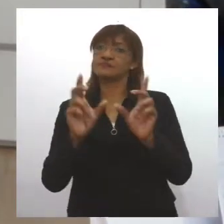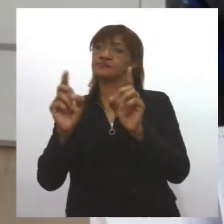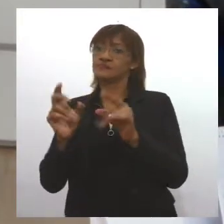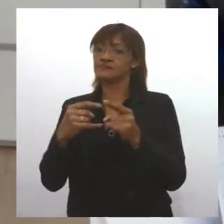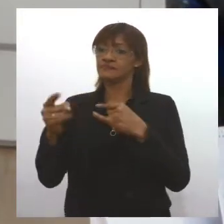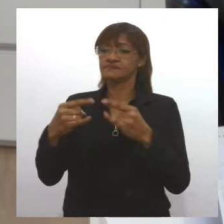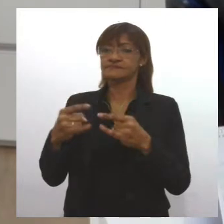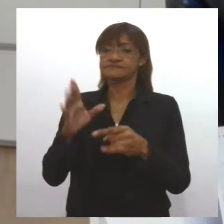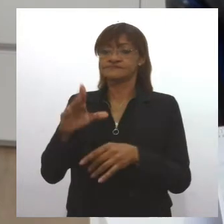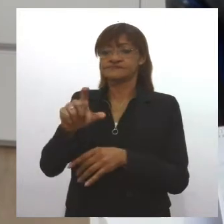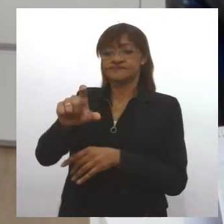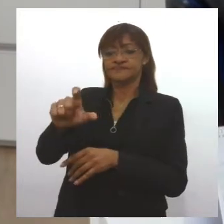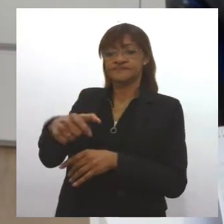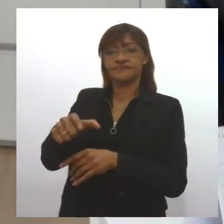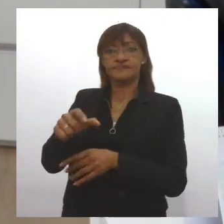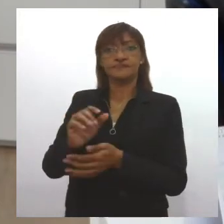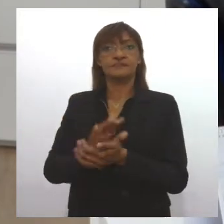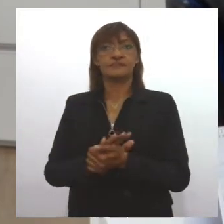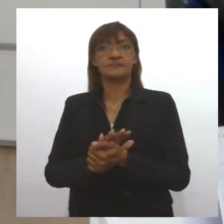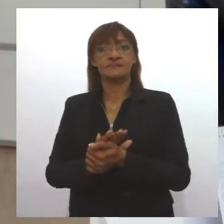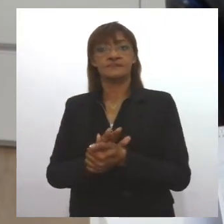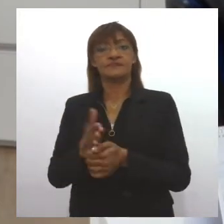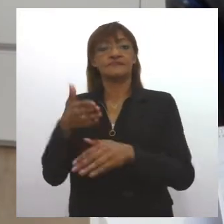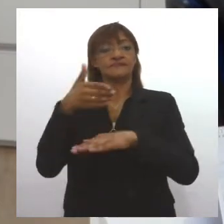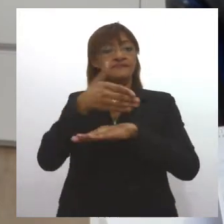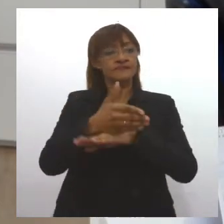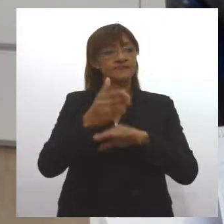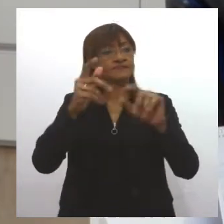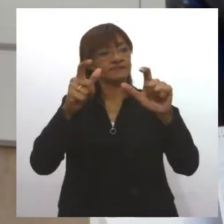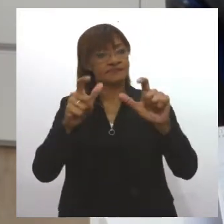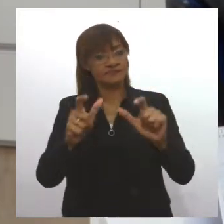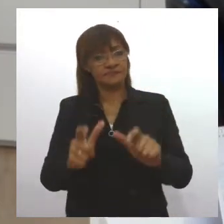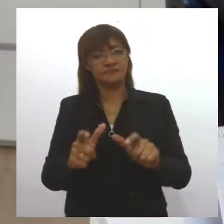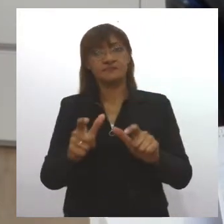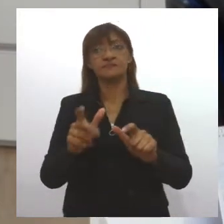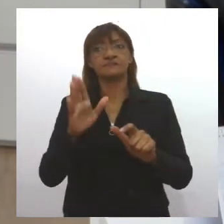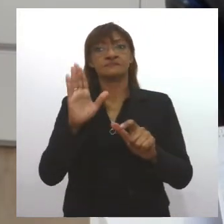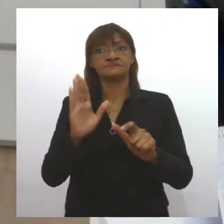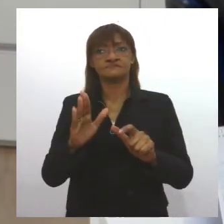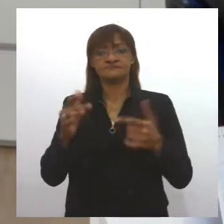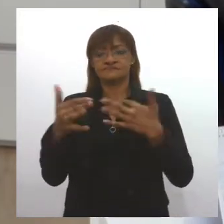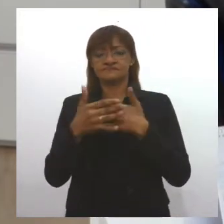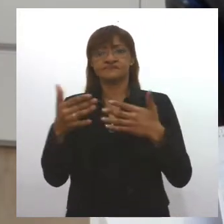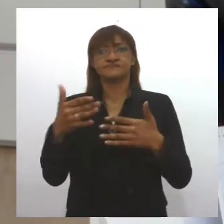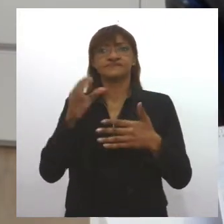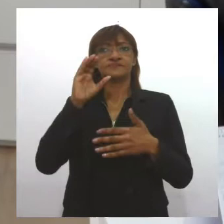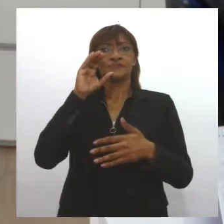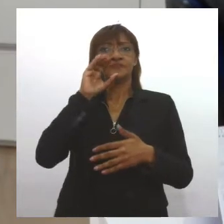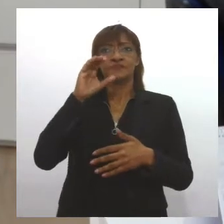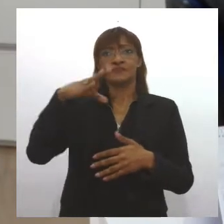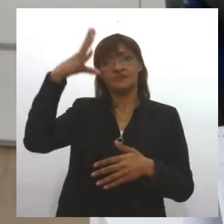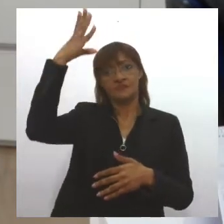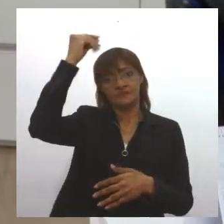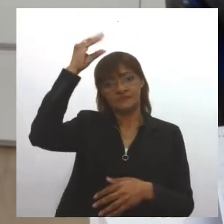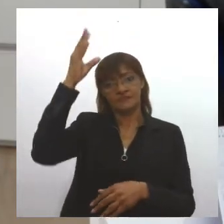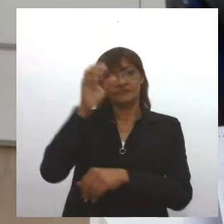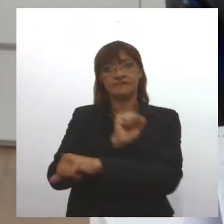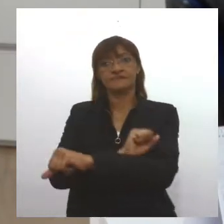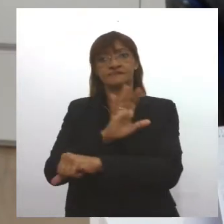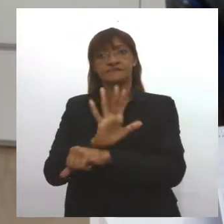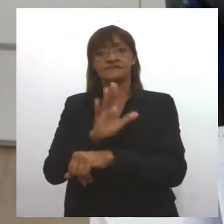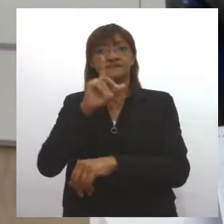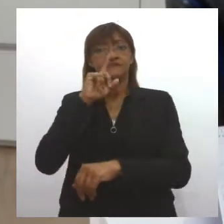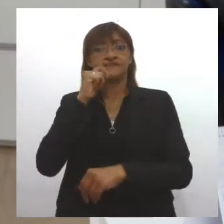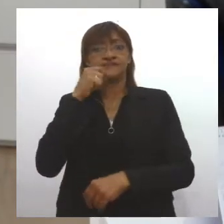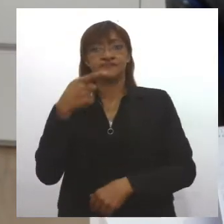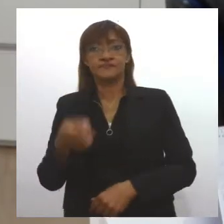com o seu cartão pré-pago, vai lá nesses pontos de venda distribuídos na cidade, Socorro, Barra, São Cristóvão, Aracaju, e